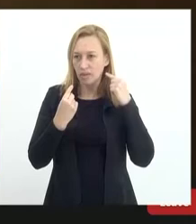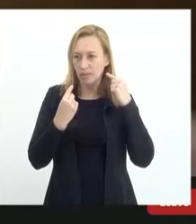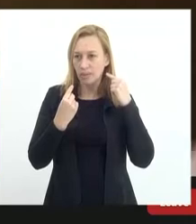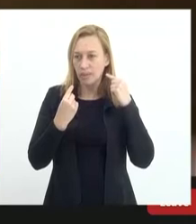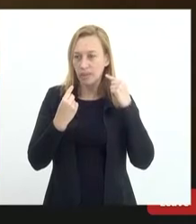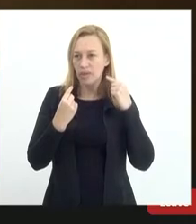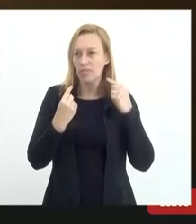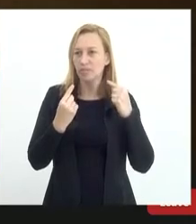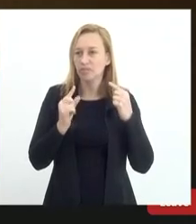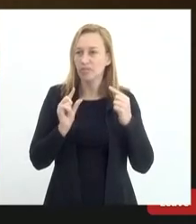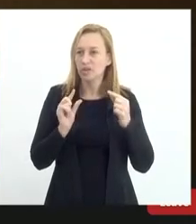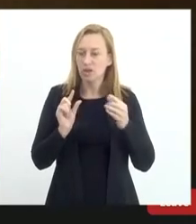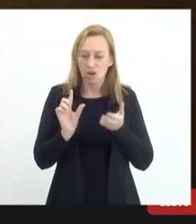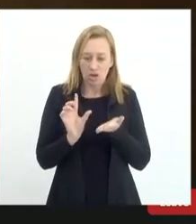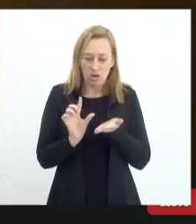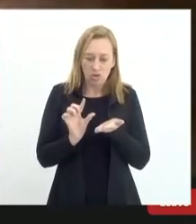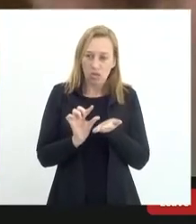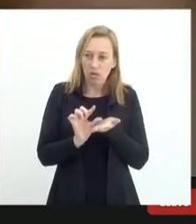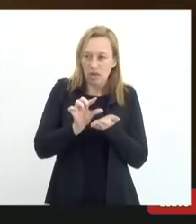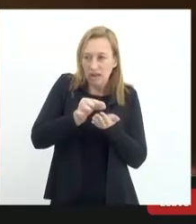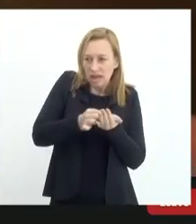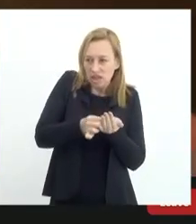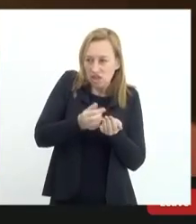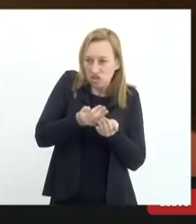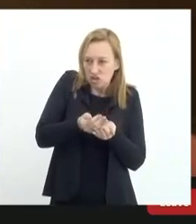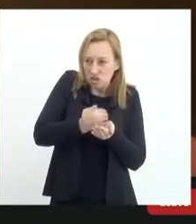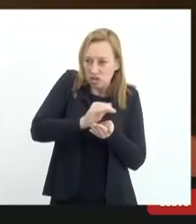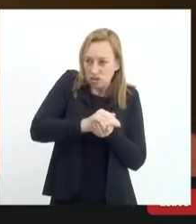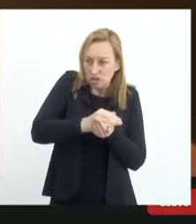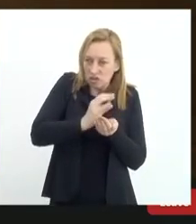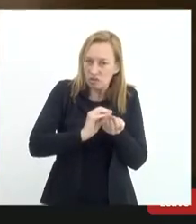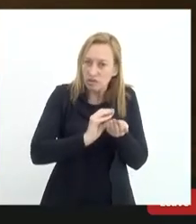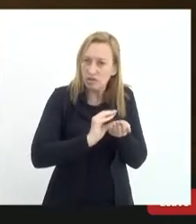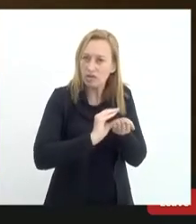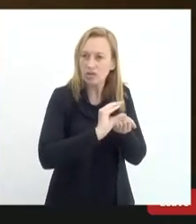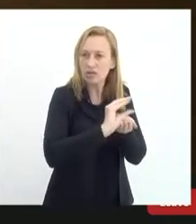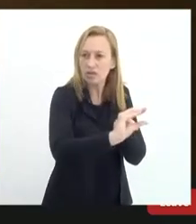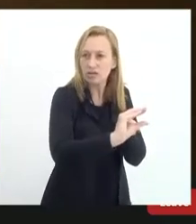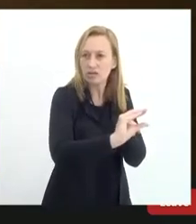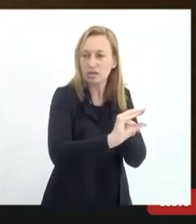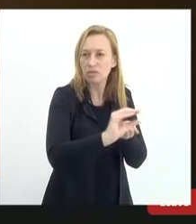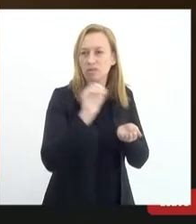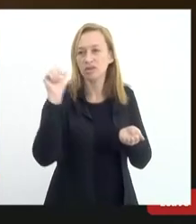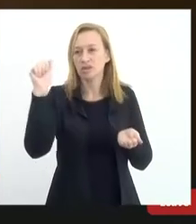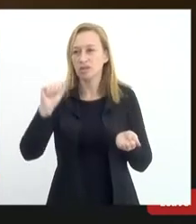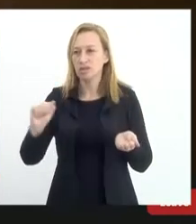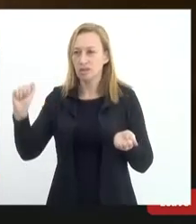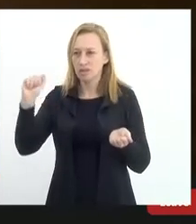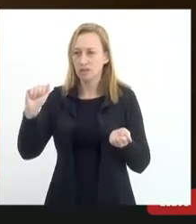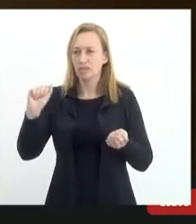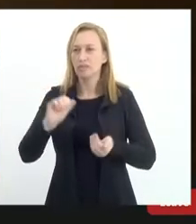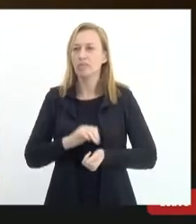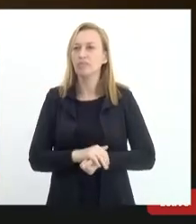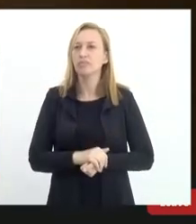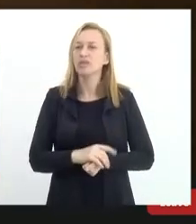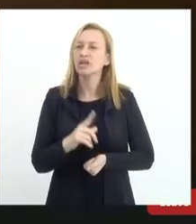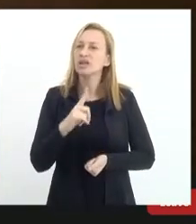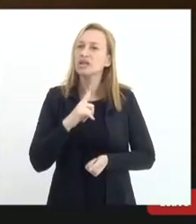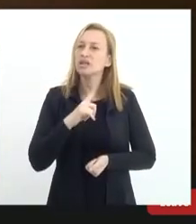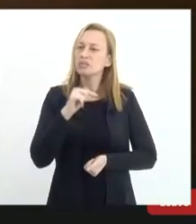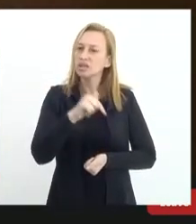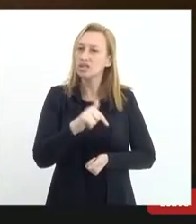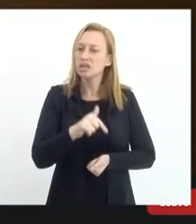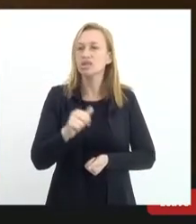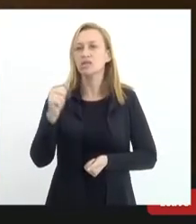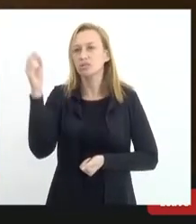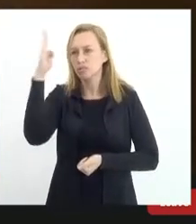caixinha, fecha o envelope e envia para a associação. Nós temos aqui no